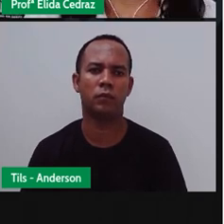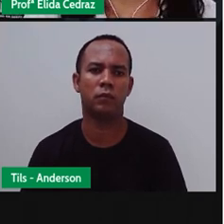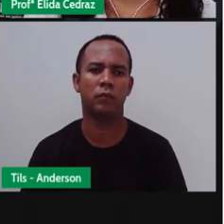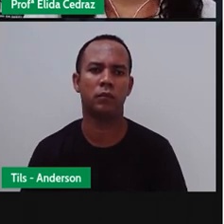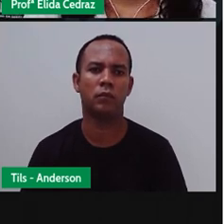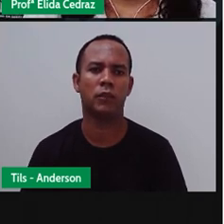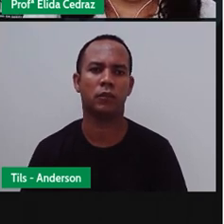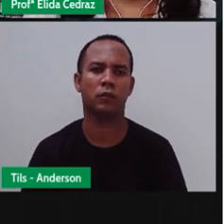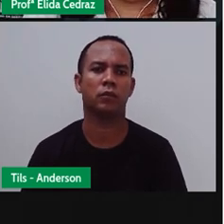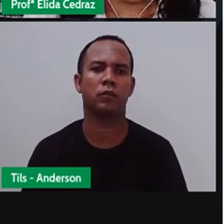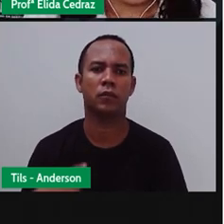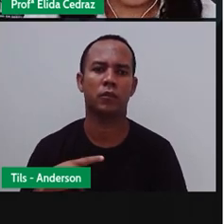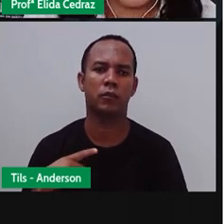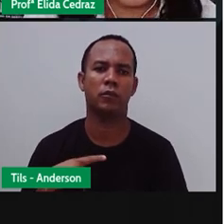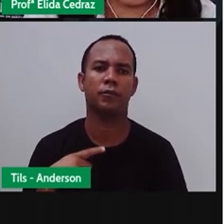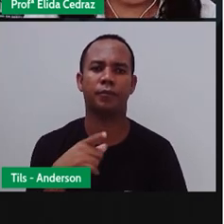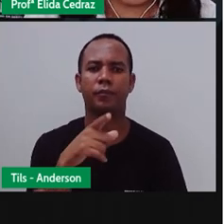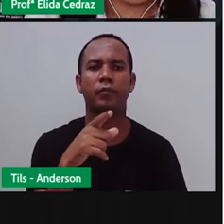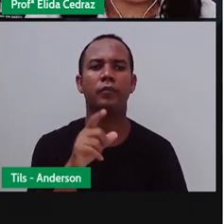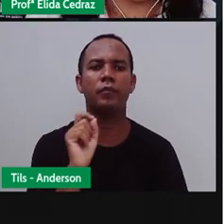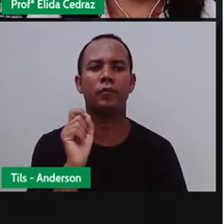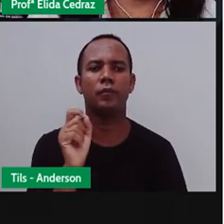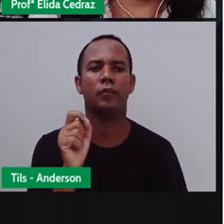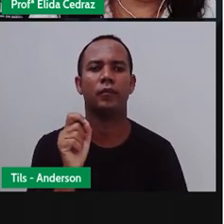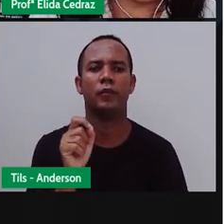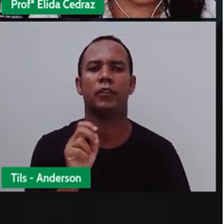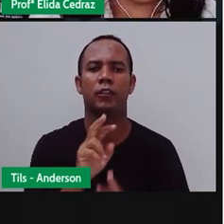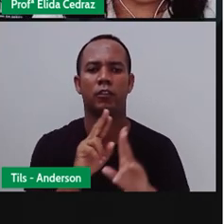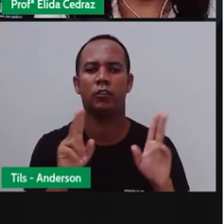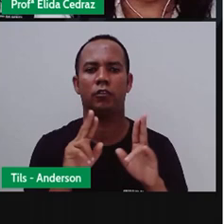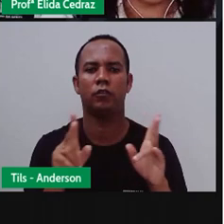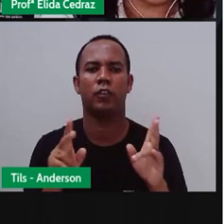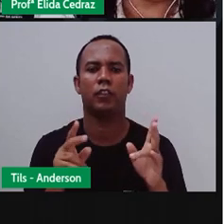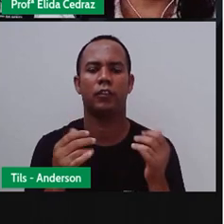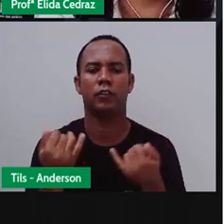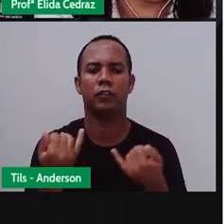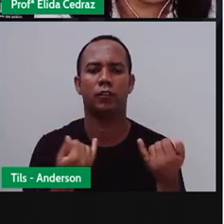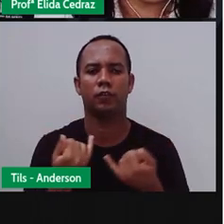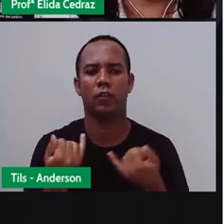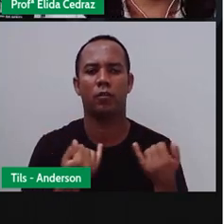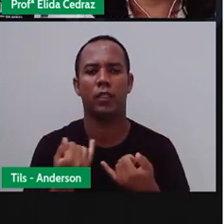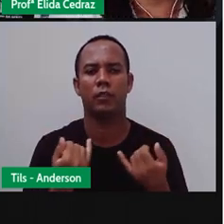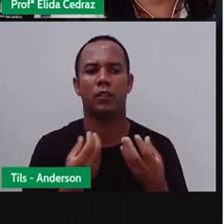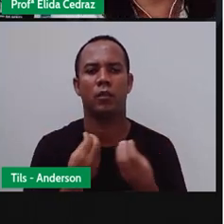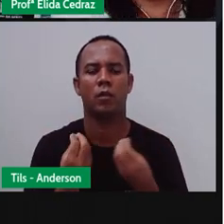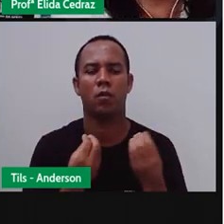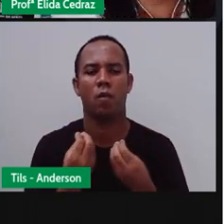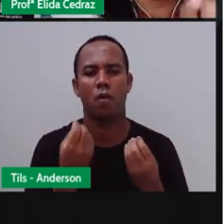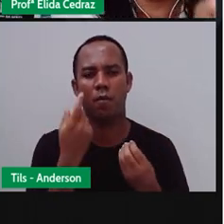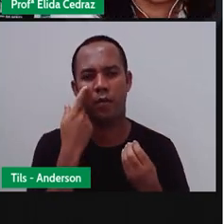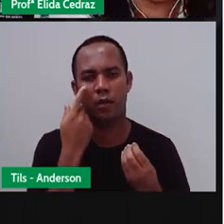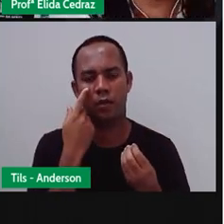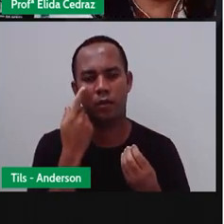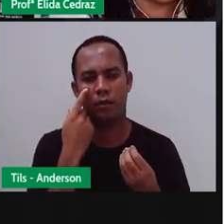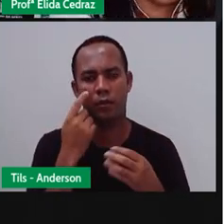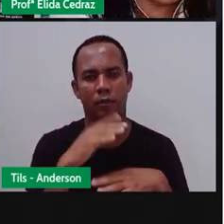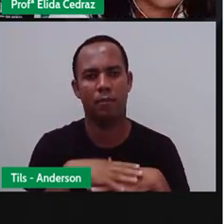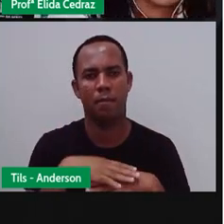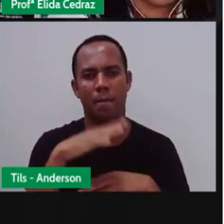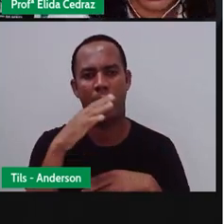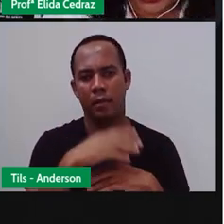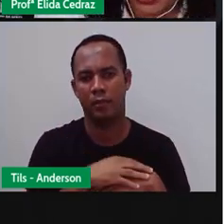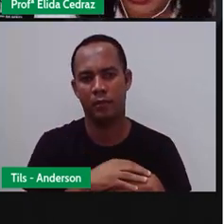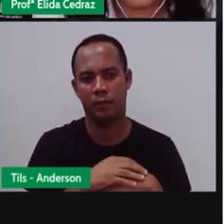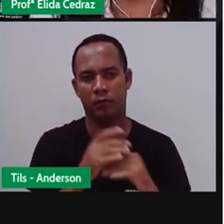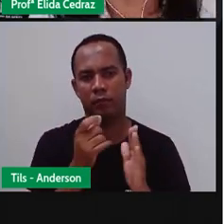Aqui a Pró trouxe alguns jornais para vocês verem. Lembrando que aqui é o jornal. O texto jornalístico é a parte que está escrita lá dentro